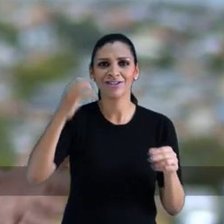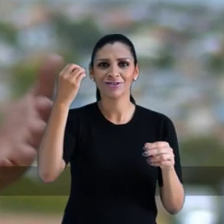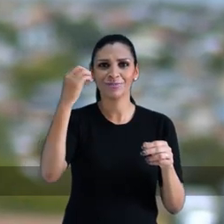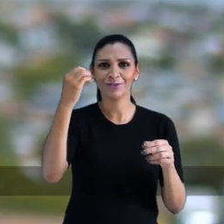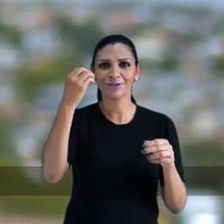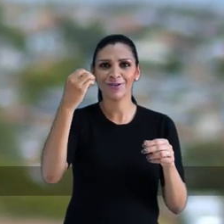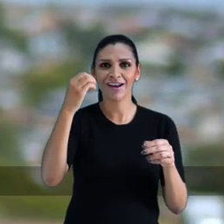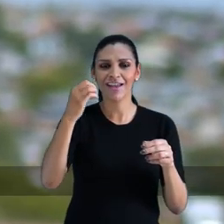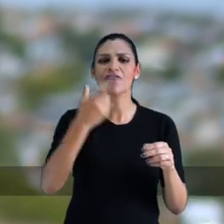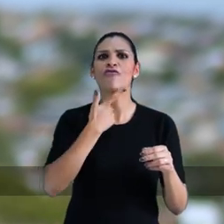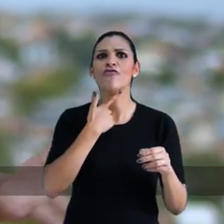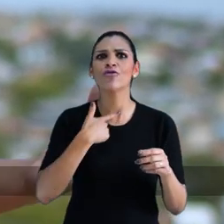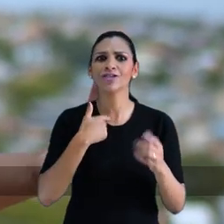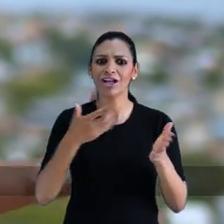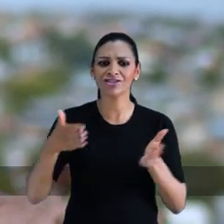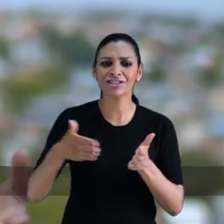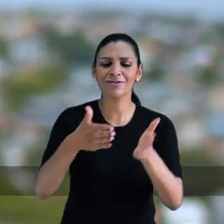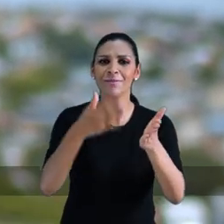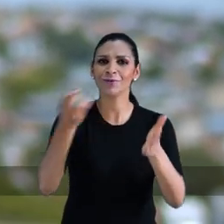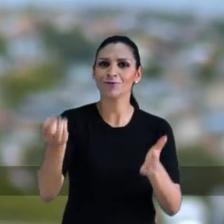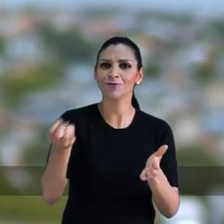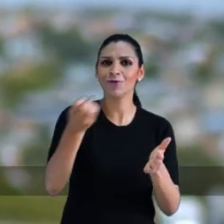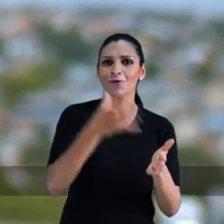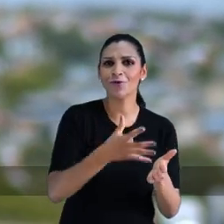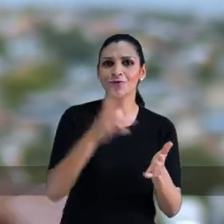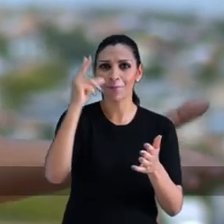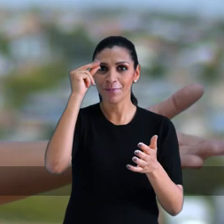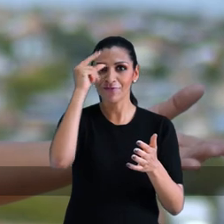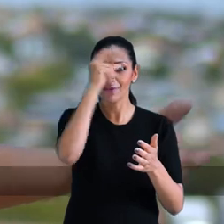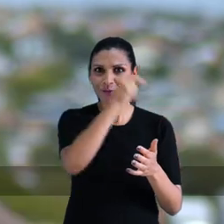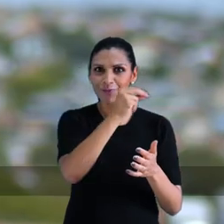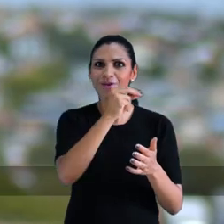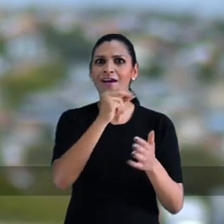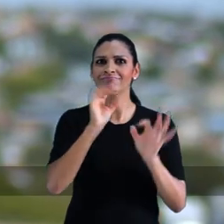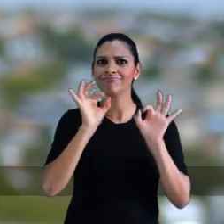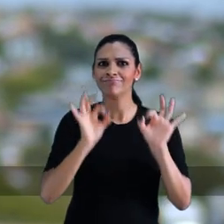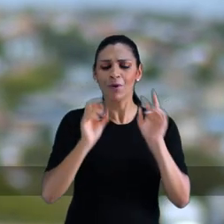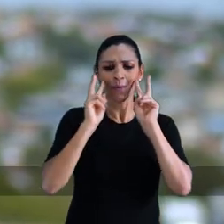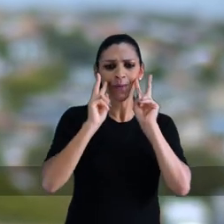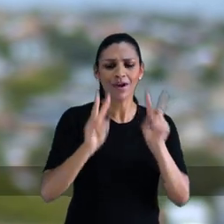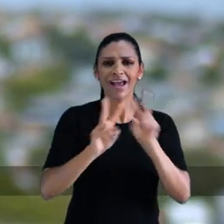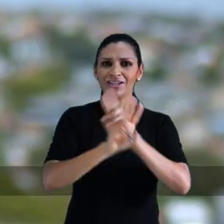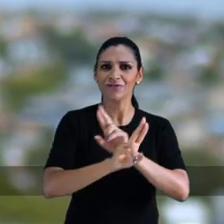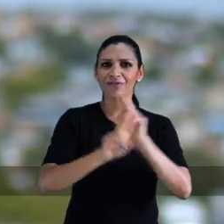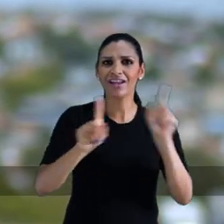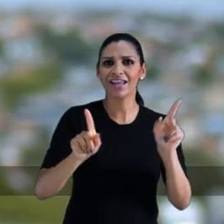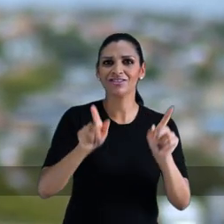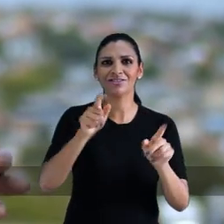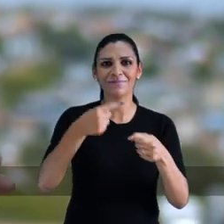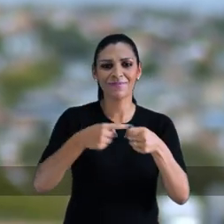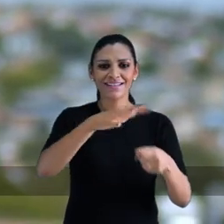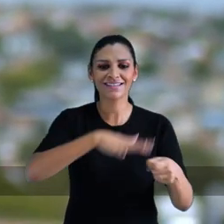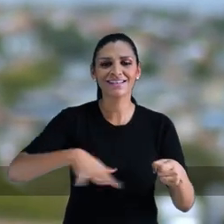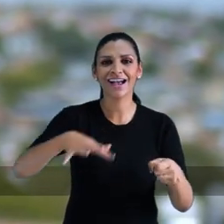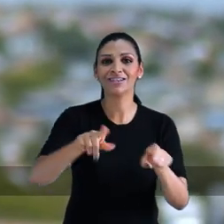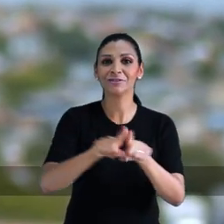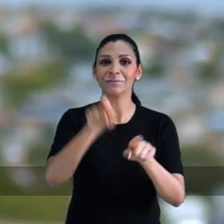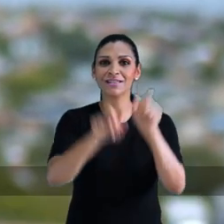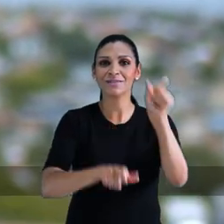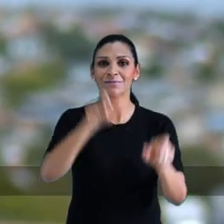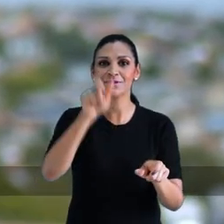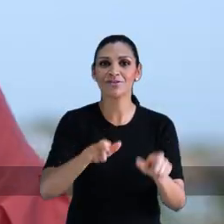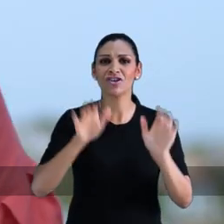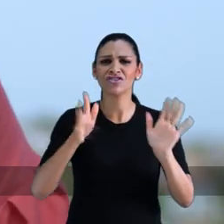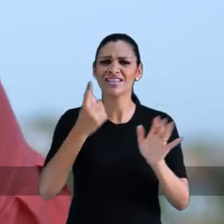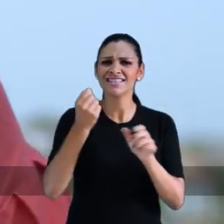mulheres de Porto Alegre. A vontade de seguir um caminho novo com uma prefeitura que vai ter um olhar diferente pra cidade e pras